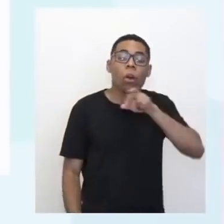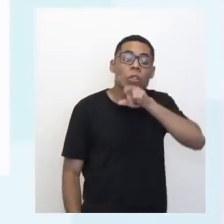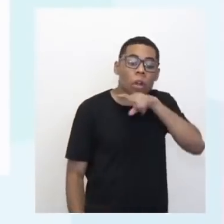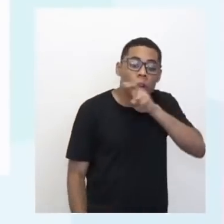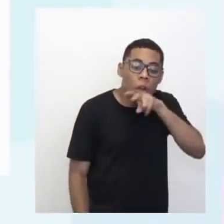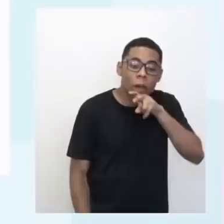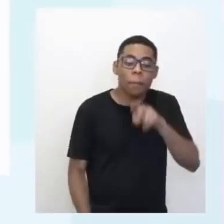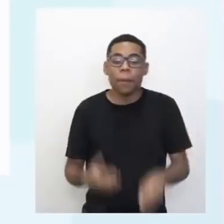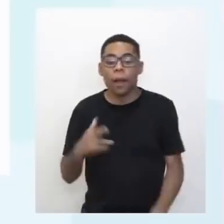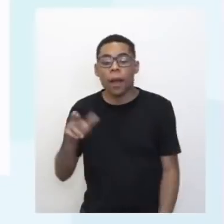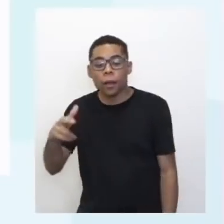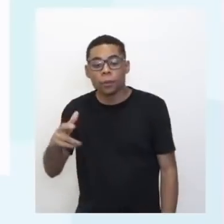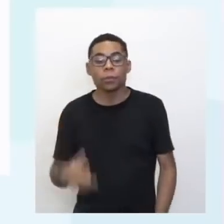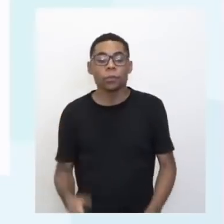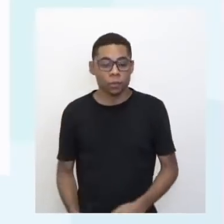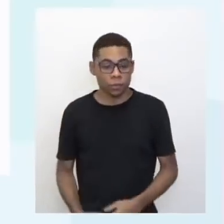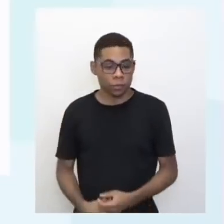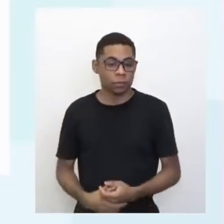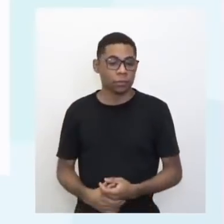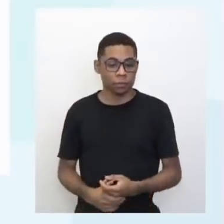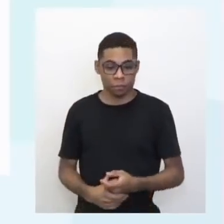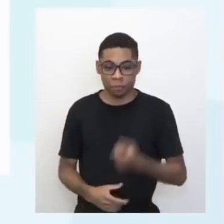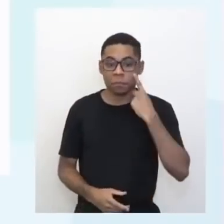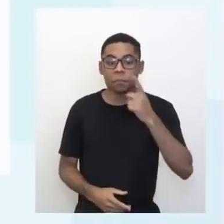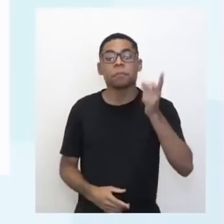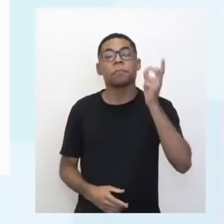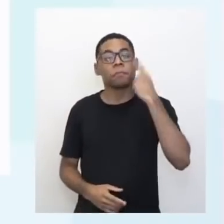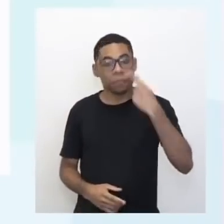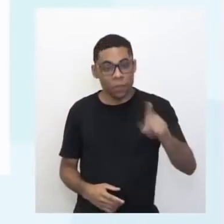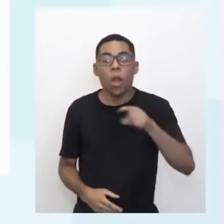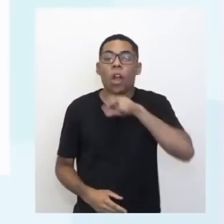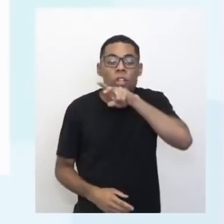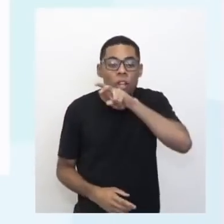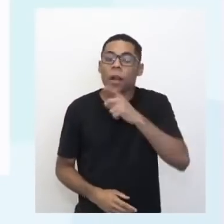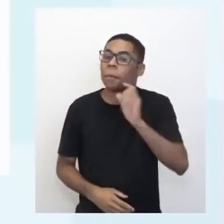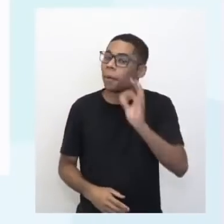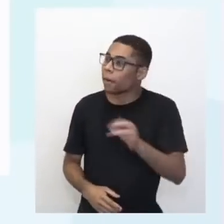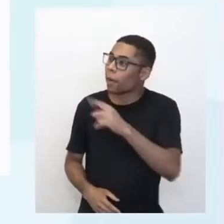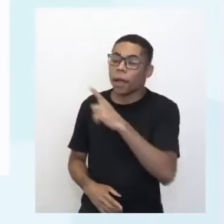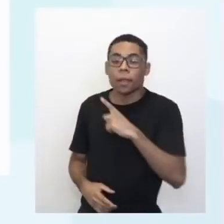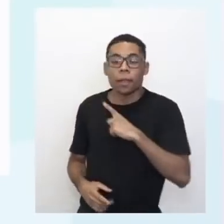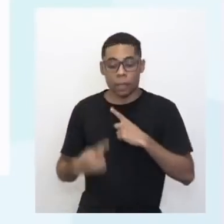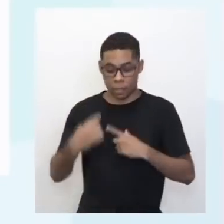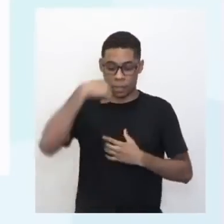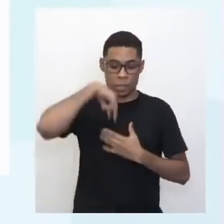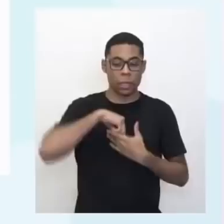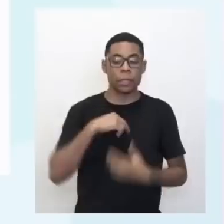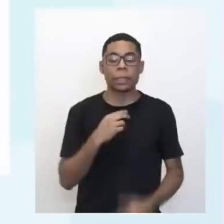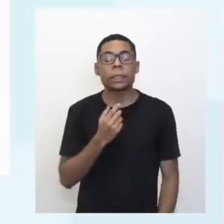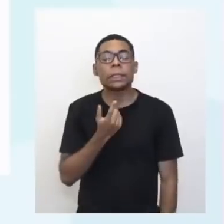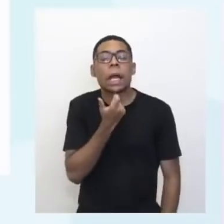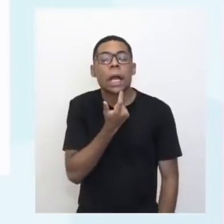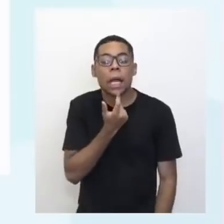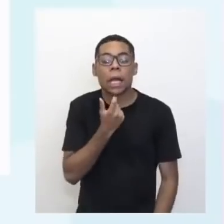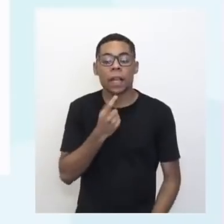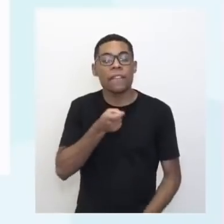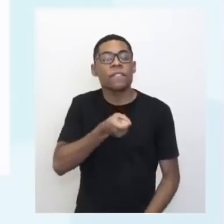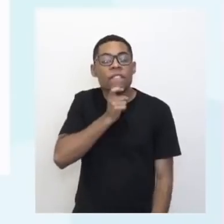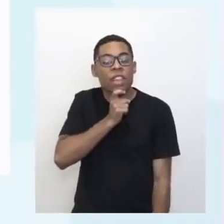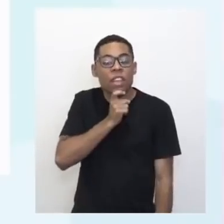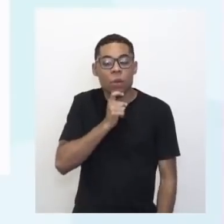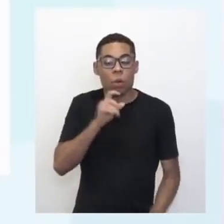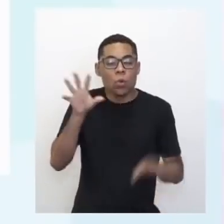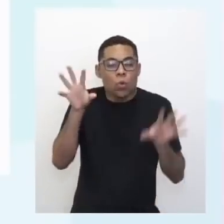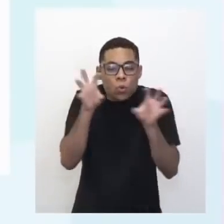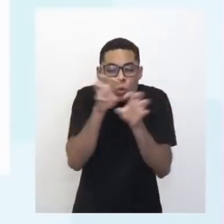só. A cobra, a gente diz que tem o sangue frio, né? Tem uma temperatura mais baixa. Então, ela está escurecida